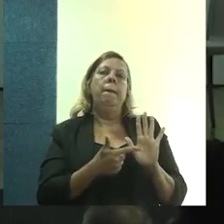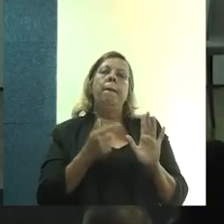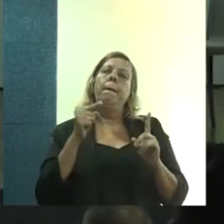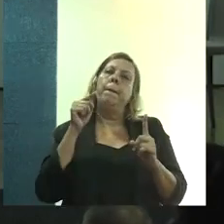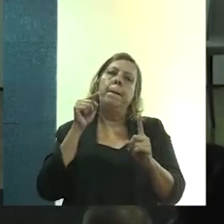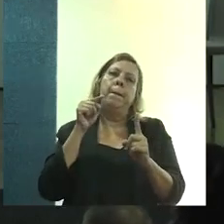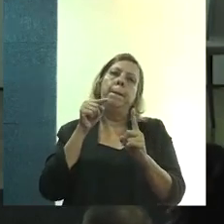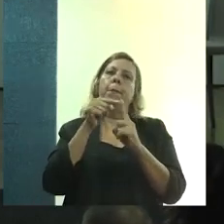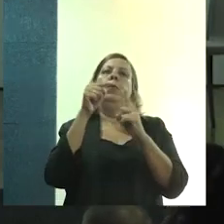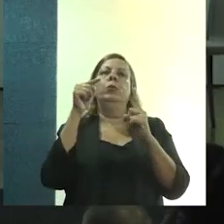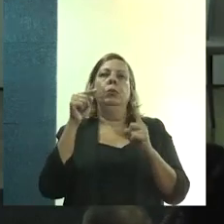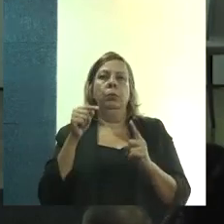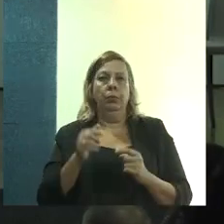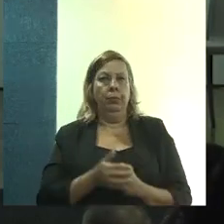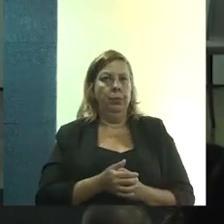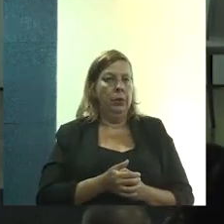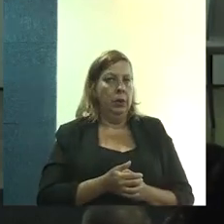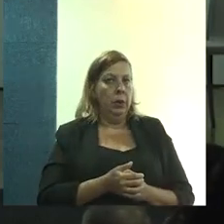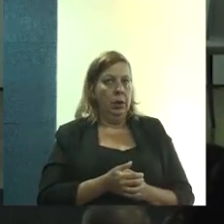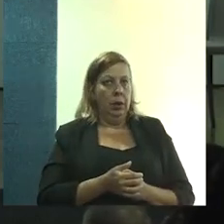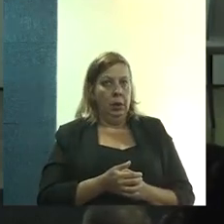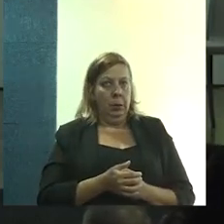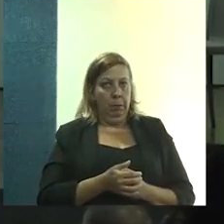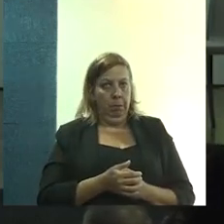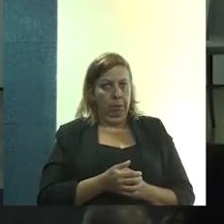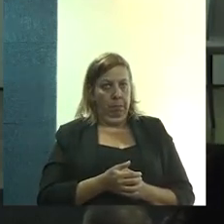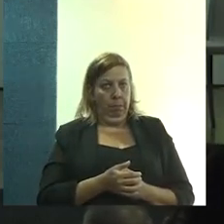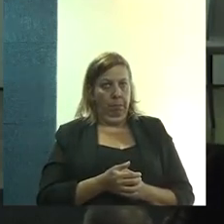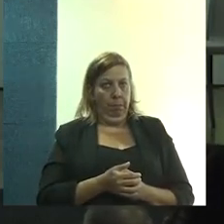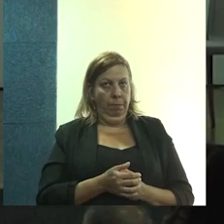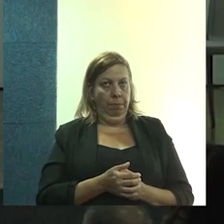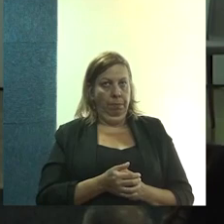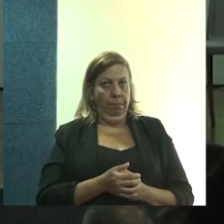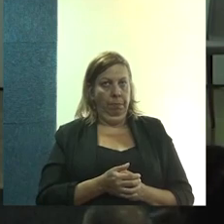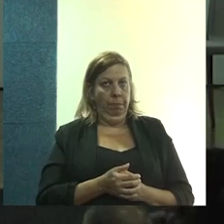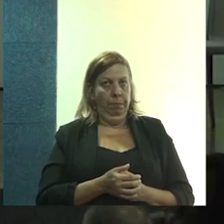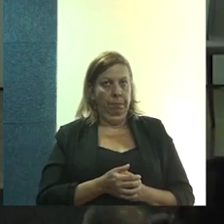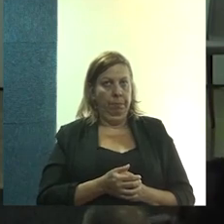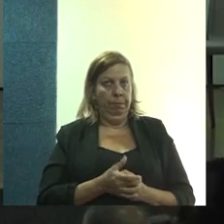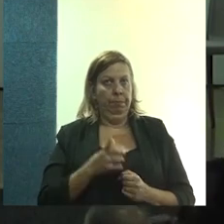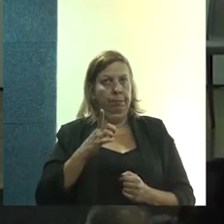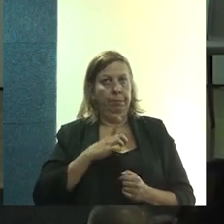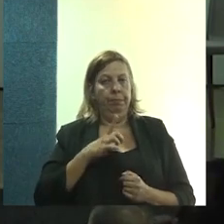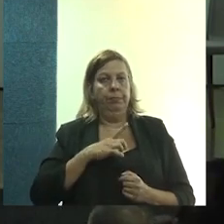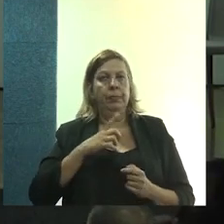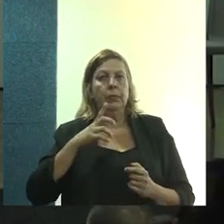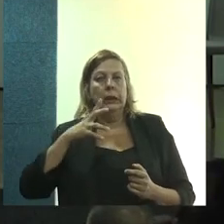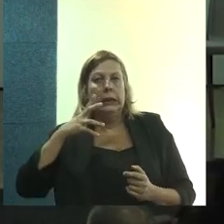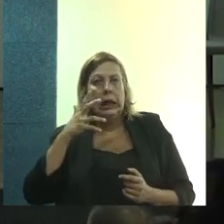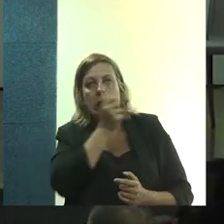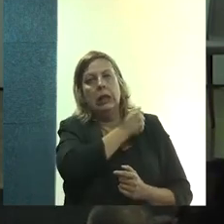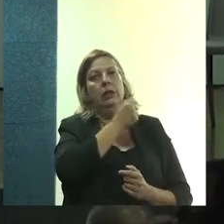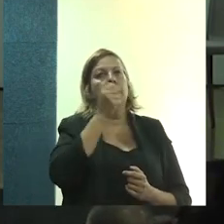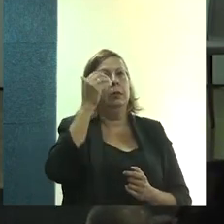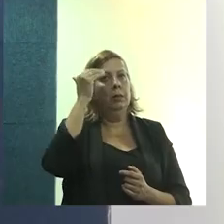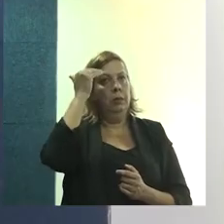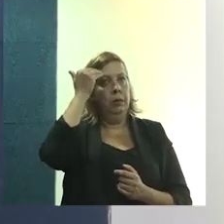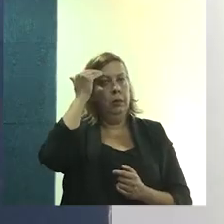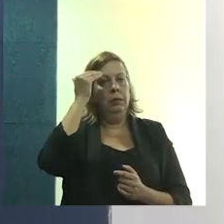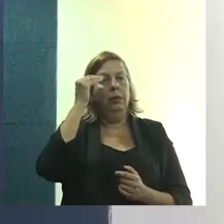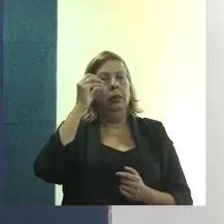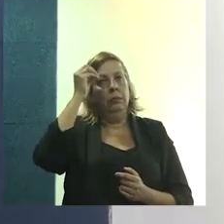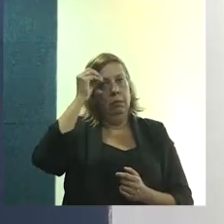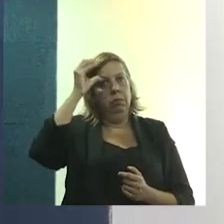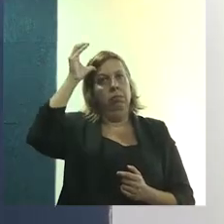esse ponto, a esse objetivo. Então, eu diria que é o resgate e entendimento da produção e ensino,